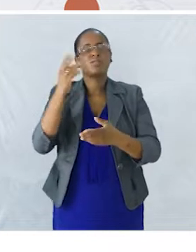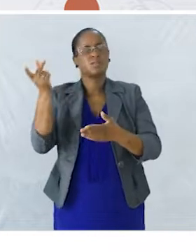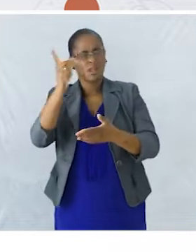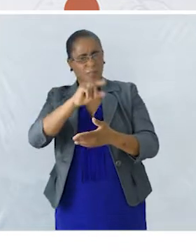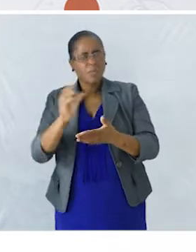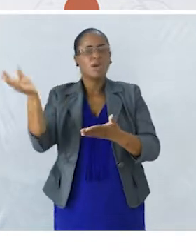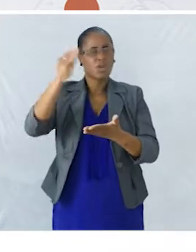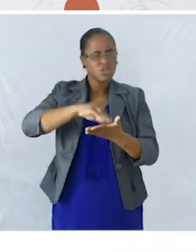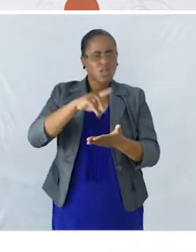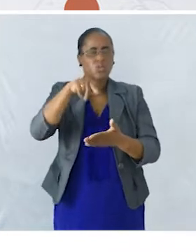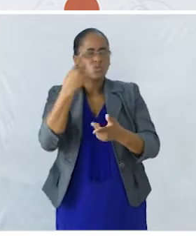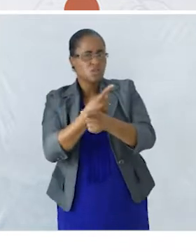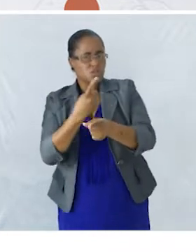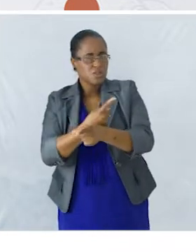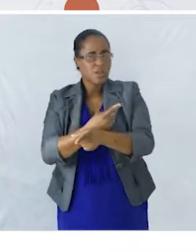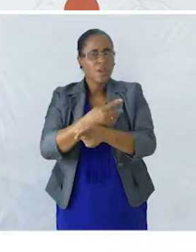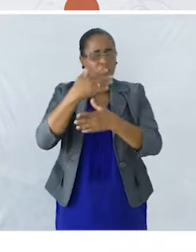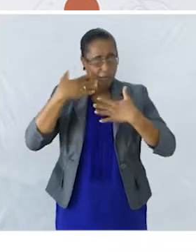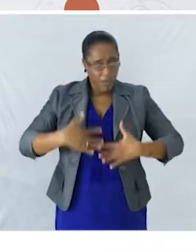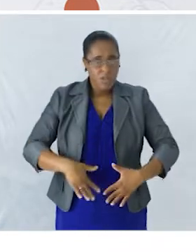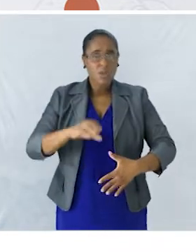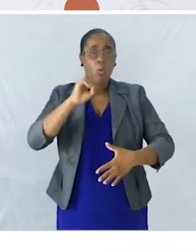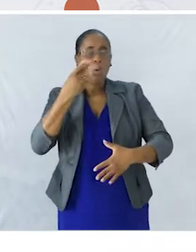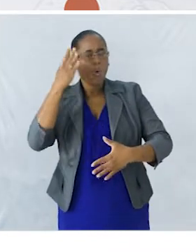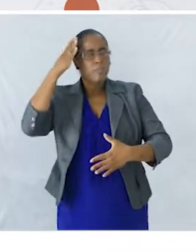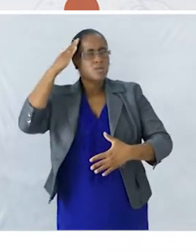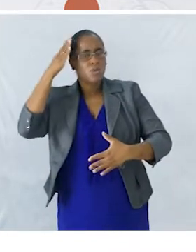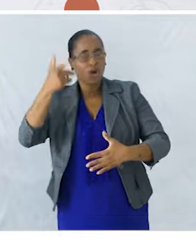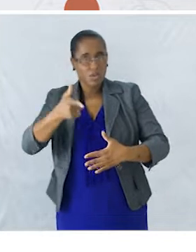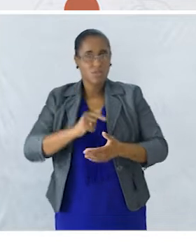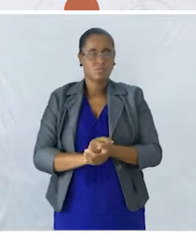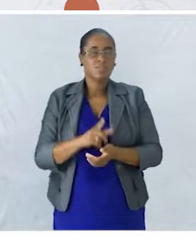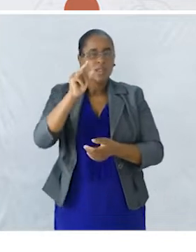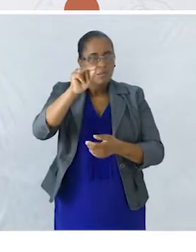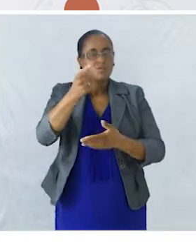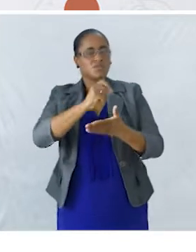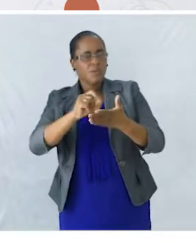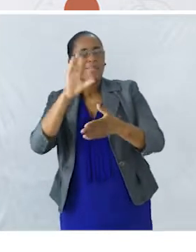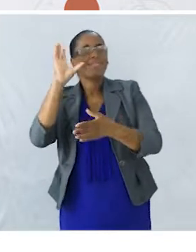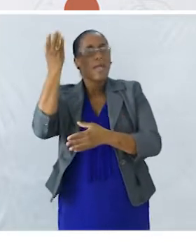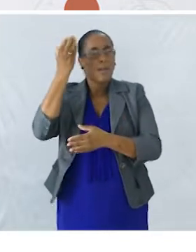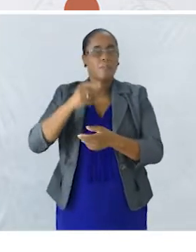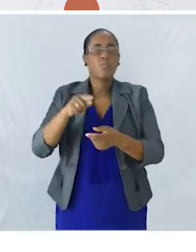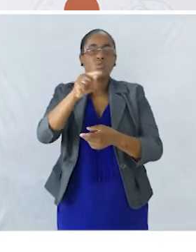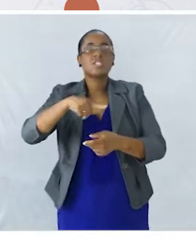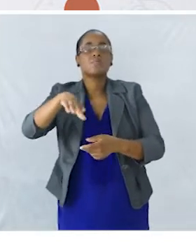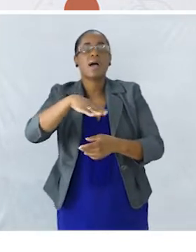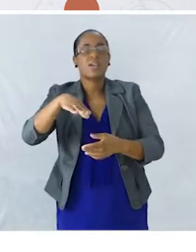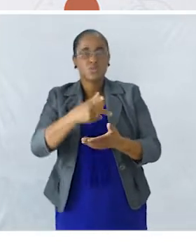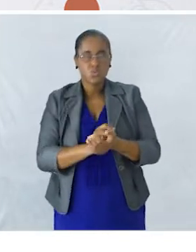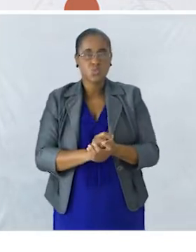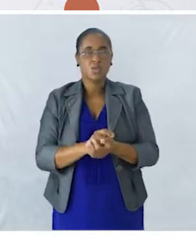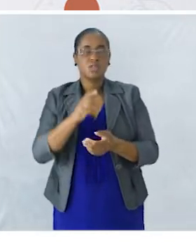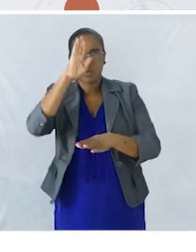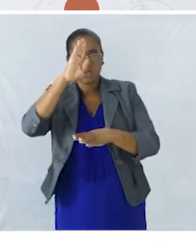Físicas ou psicológicas Vão determinar O tempo O espaço Dos acontecimentos E